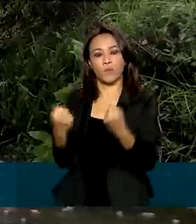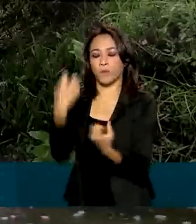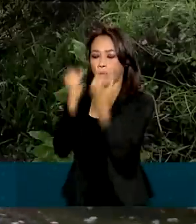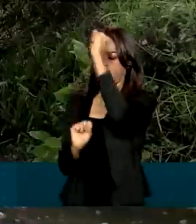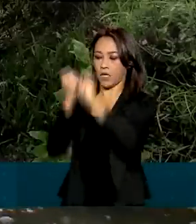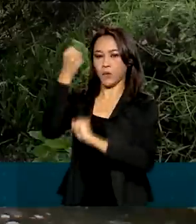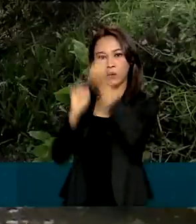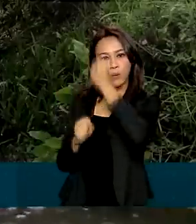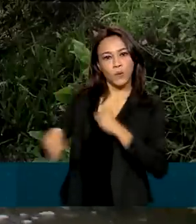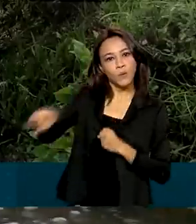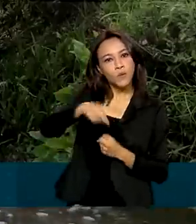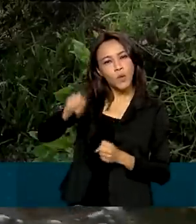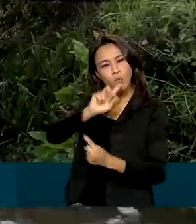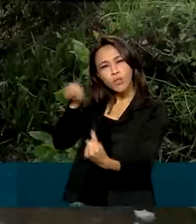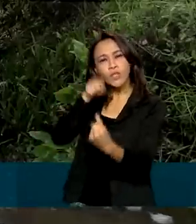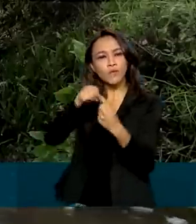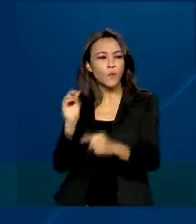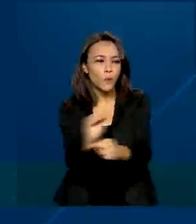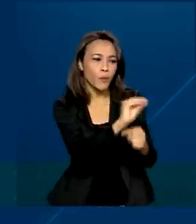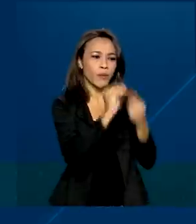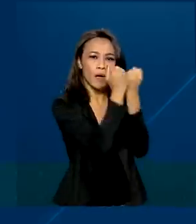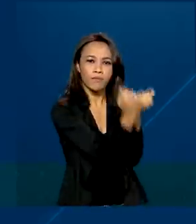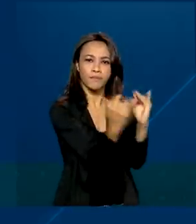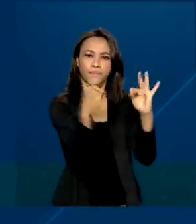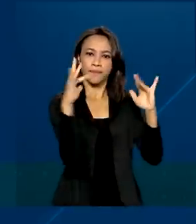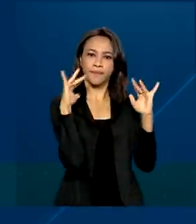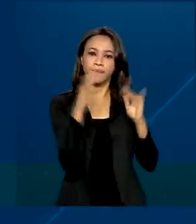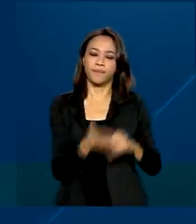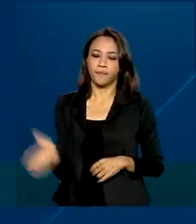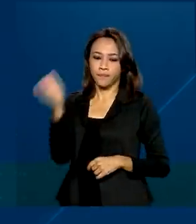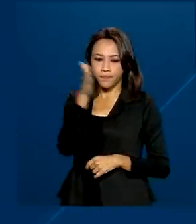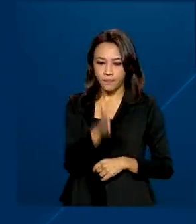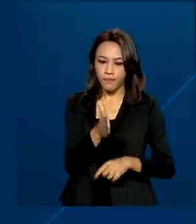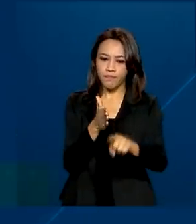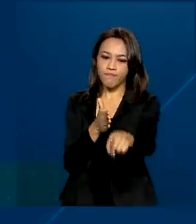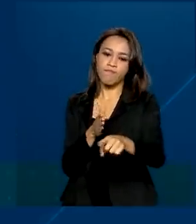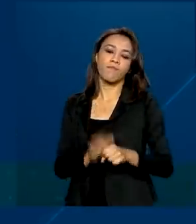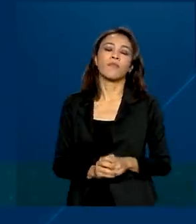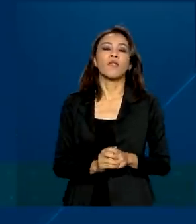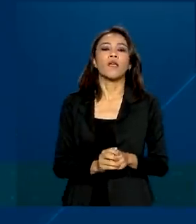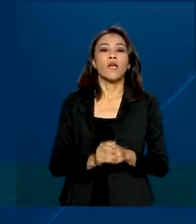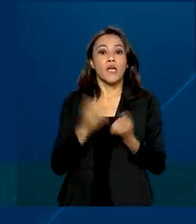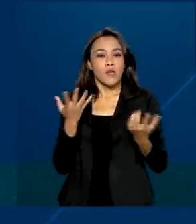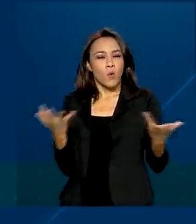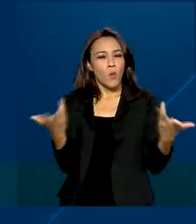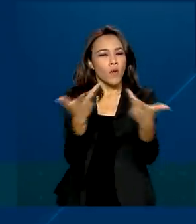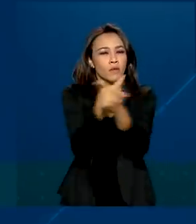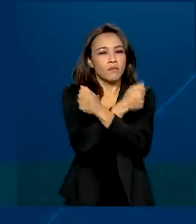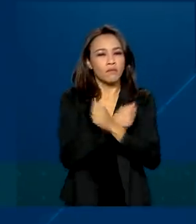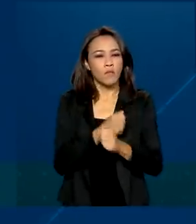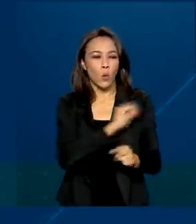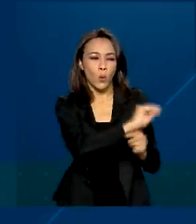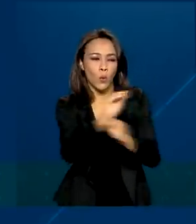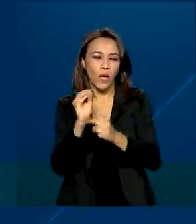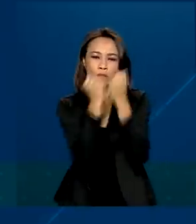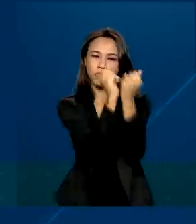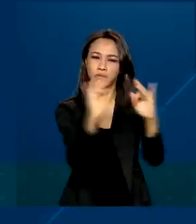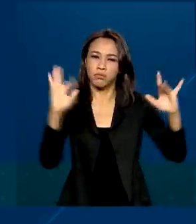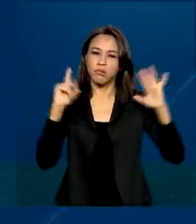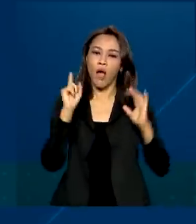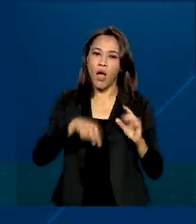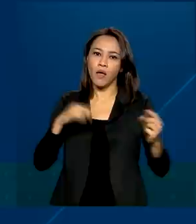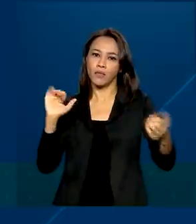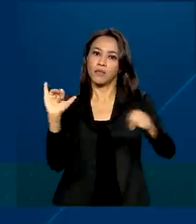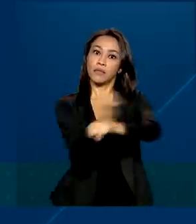direção à preservação do meio ambiente. A eficiência e o cuidado com o meio ambiente são parte da estratégia da